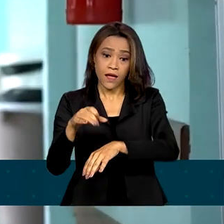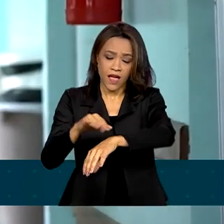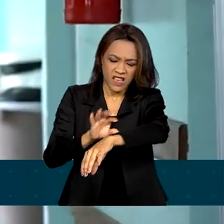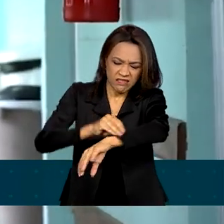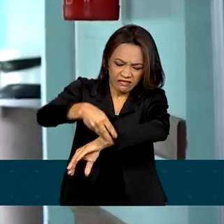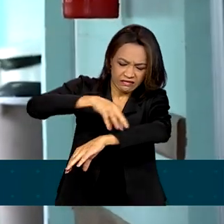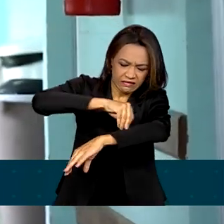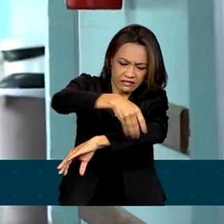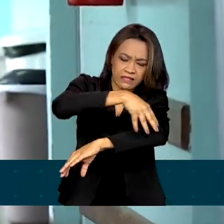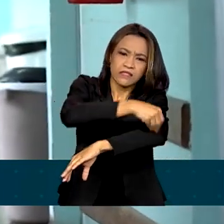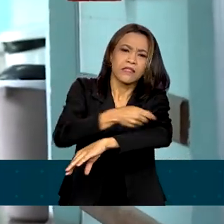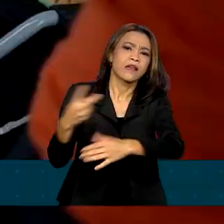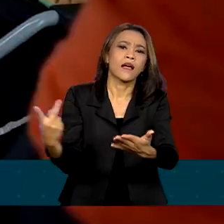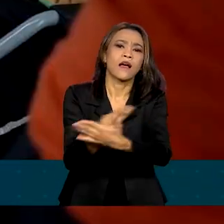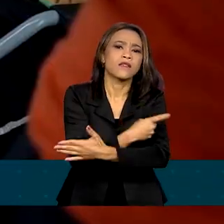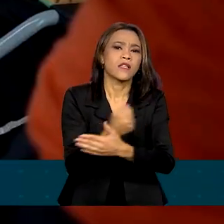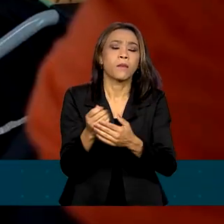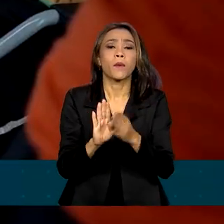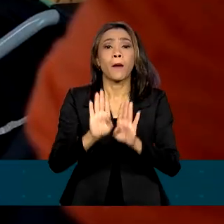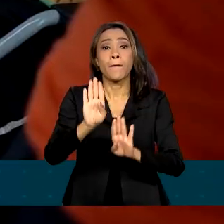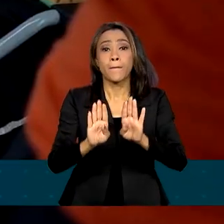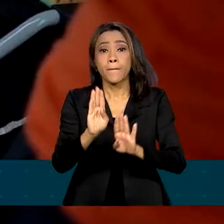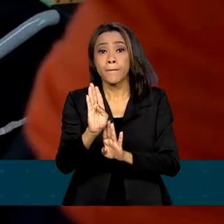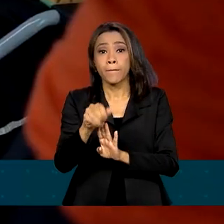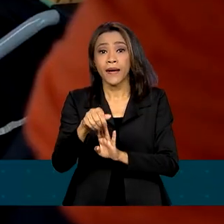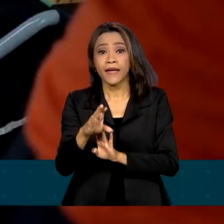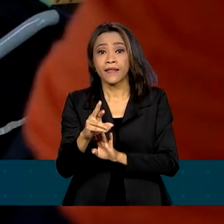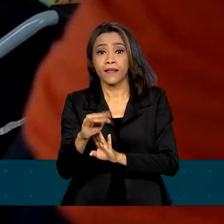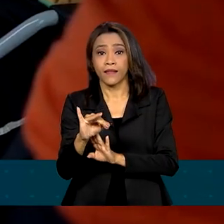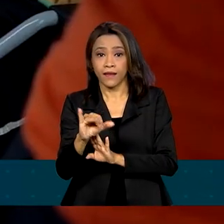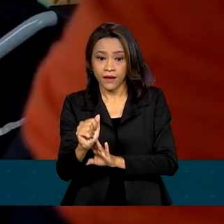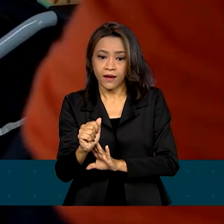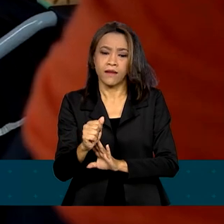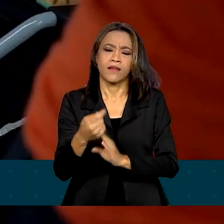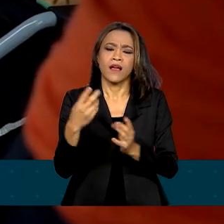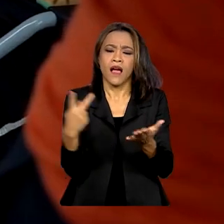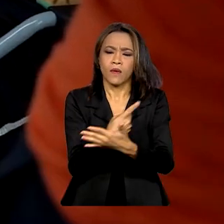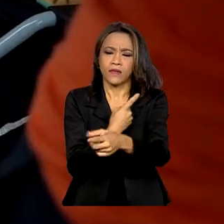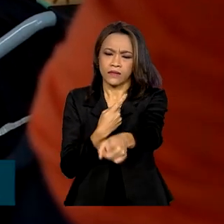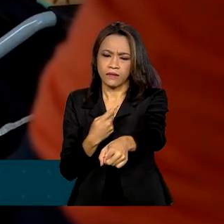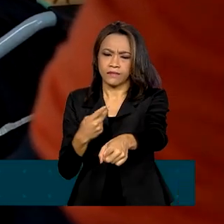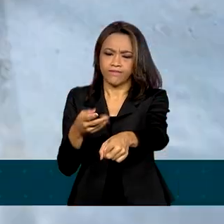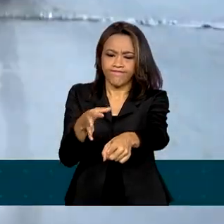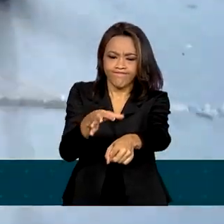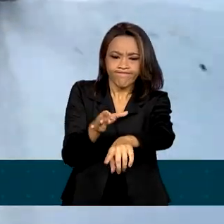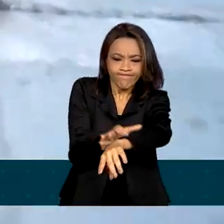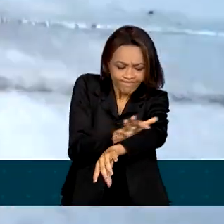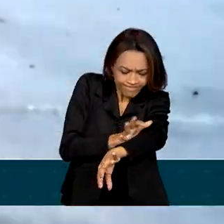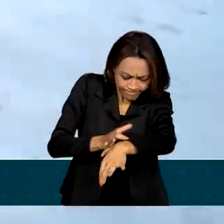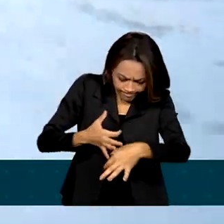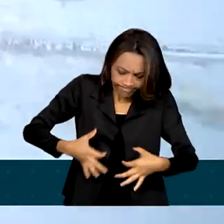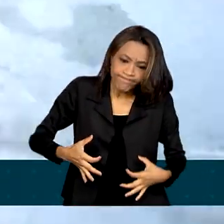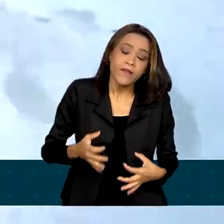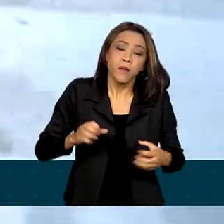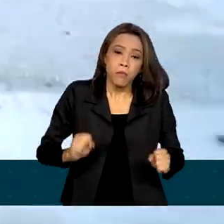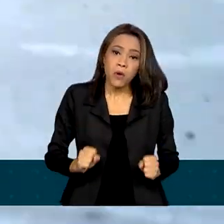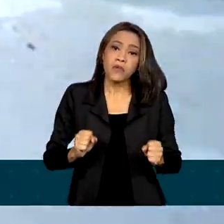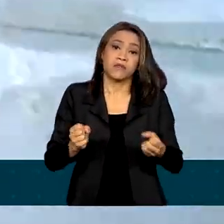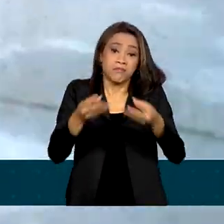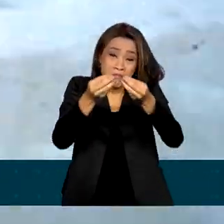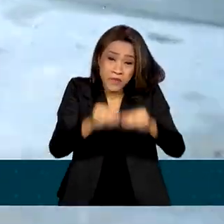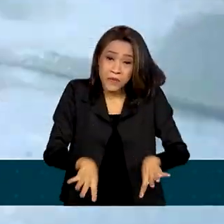causada por uma bactéria. Atinge a pele, mucosas e nervos periféricos, podendo trazer danos